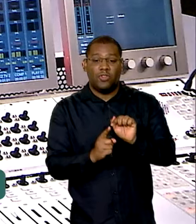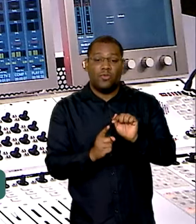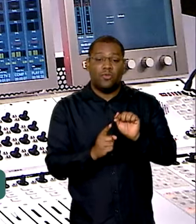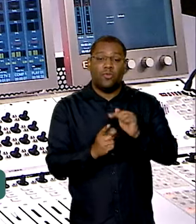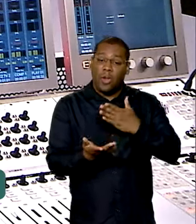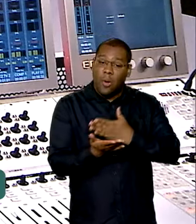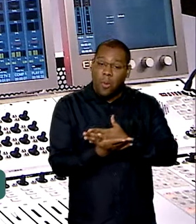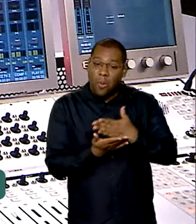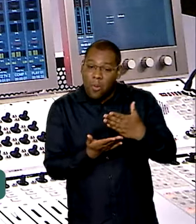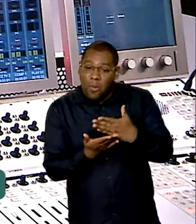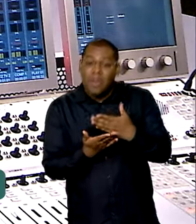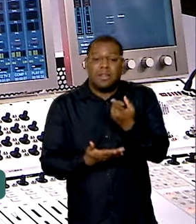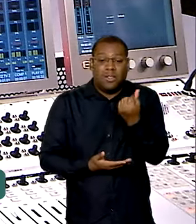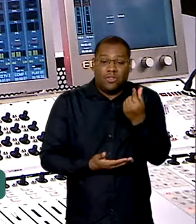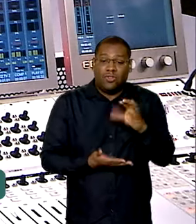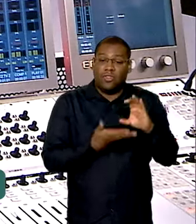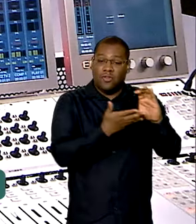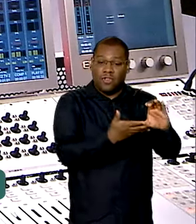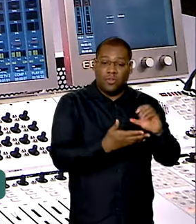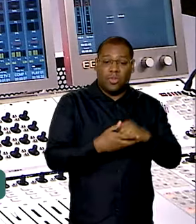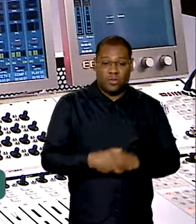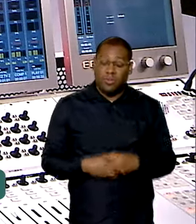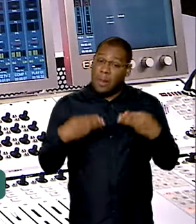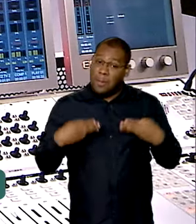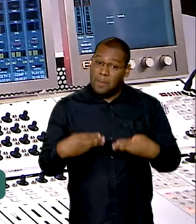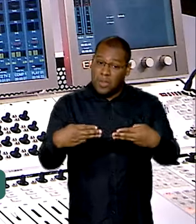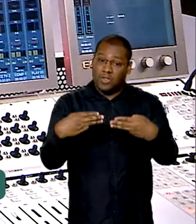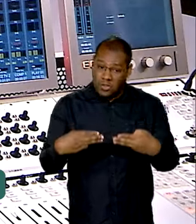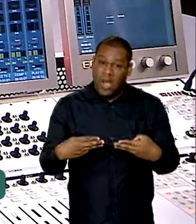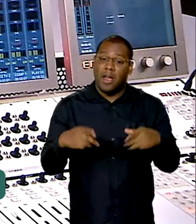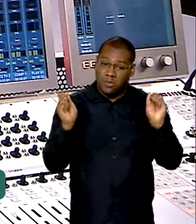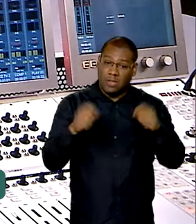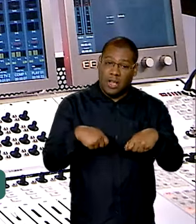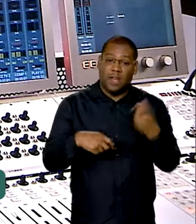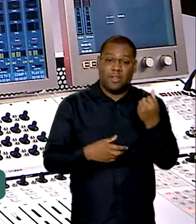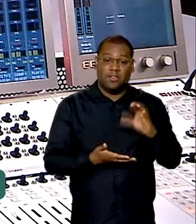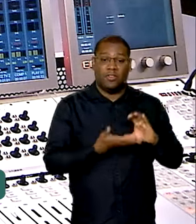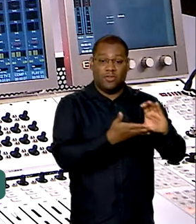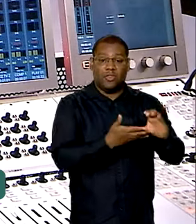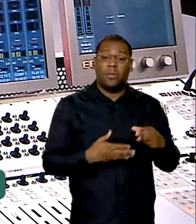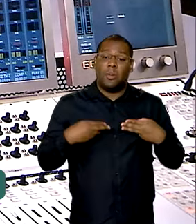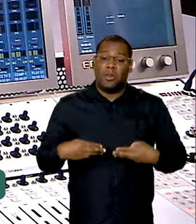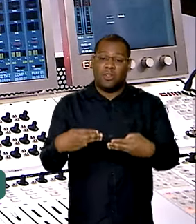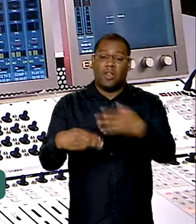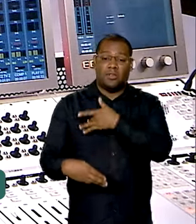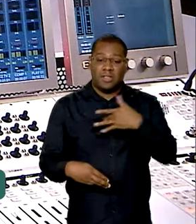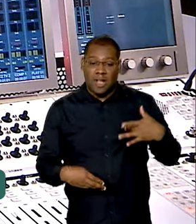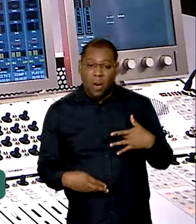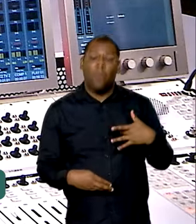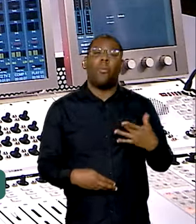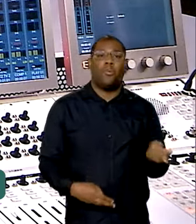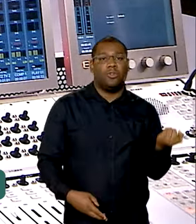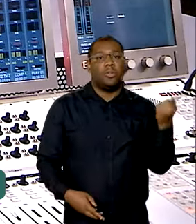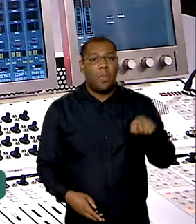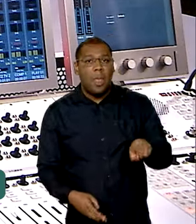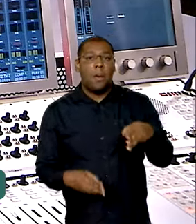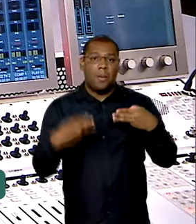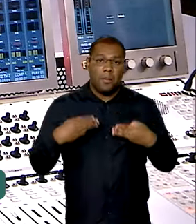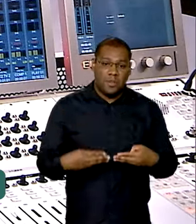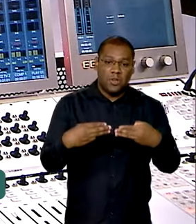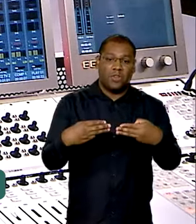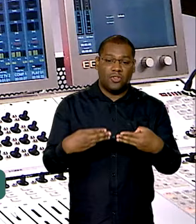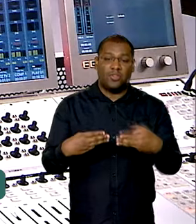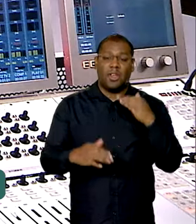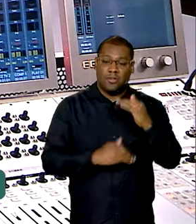facilitar a liberação de recurso através dos ministérios. O Ministério da Saúde pode liberar recursos, o Ministério da Integração